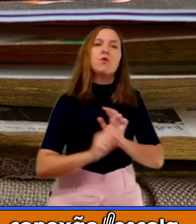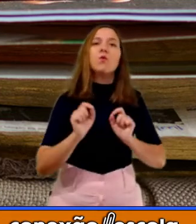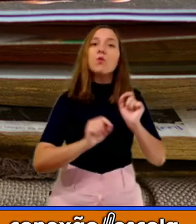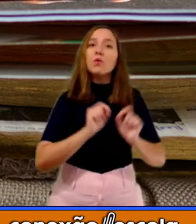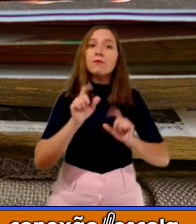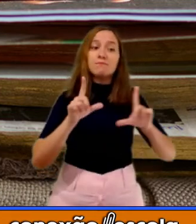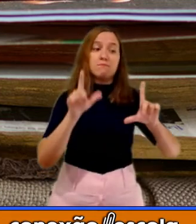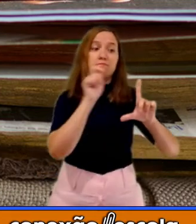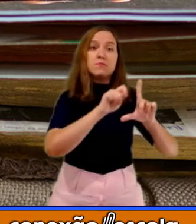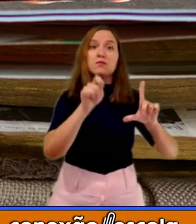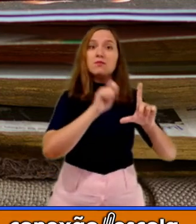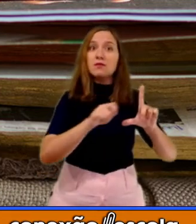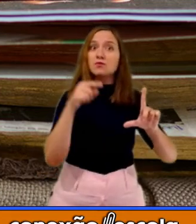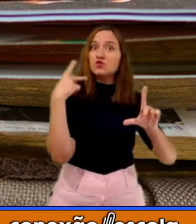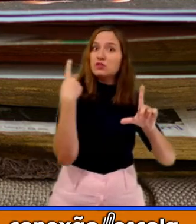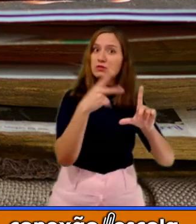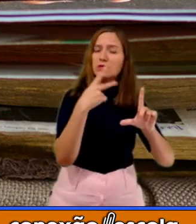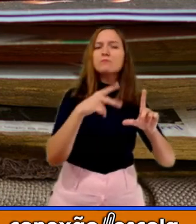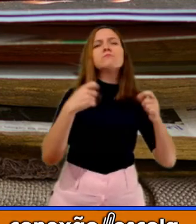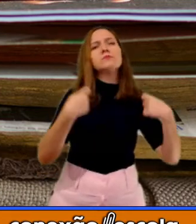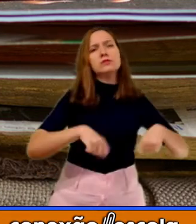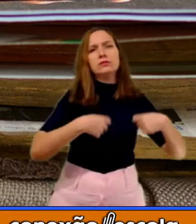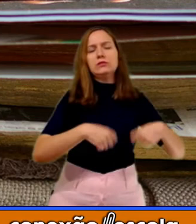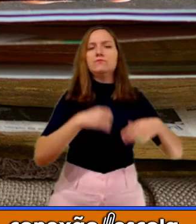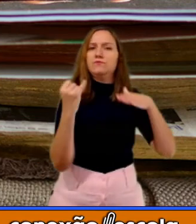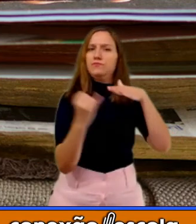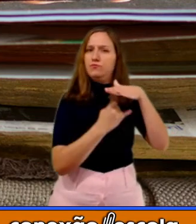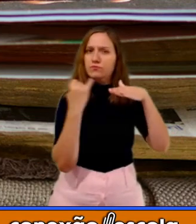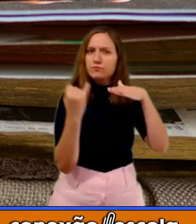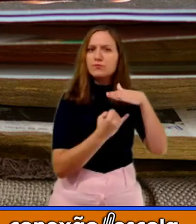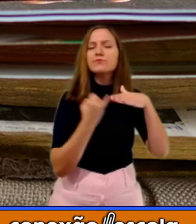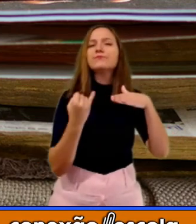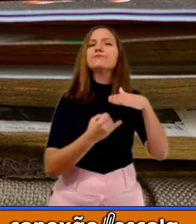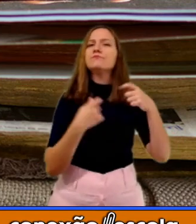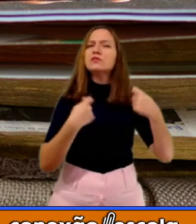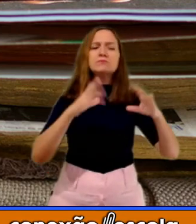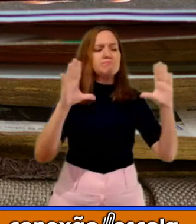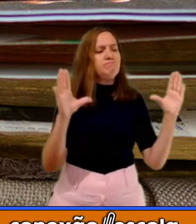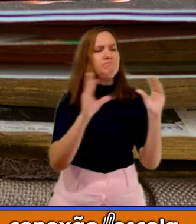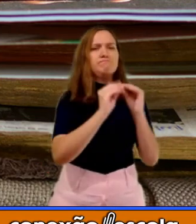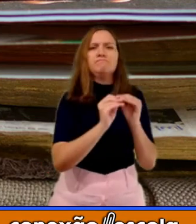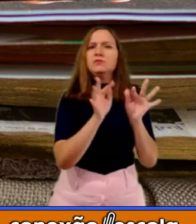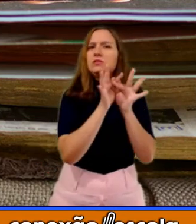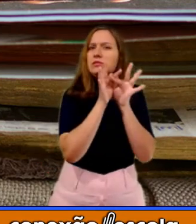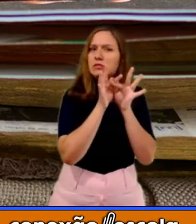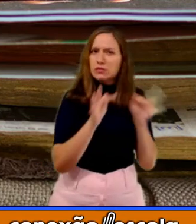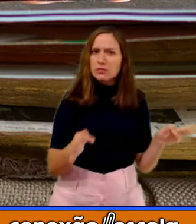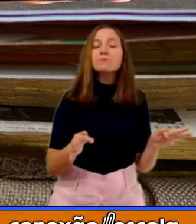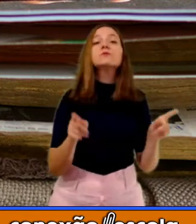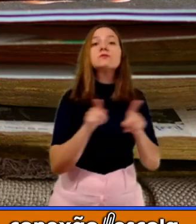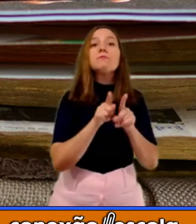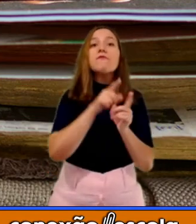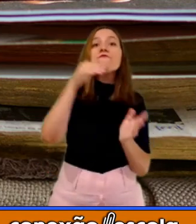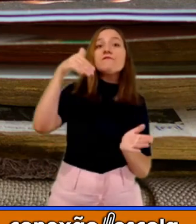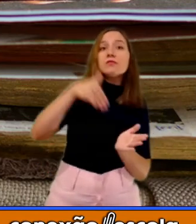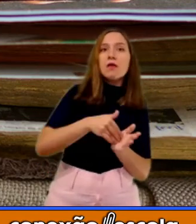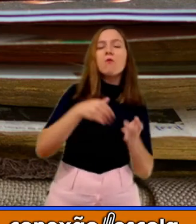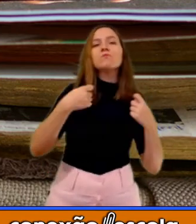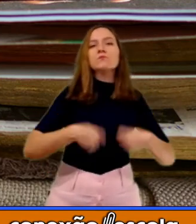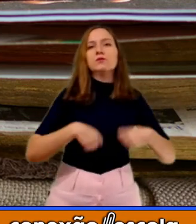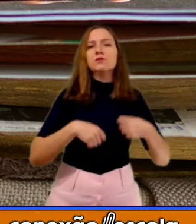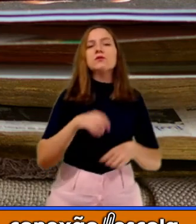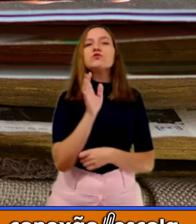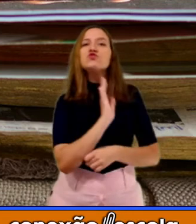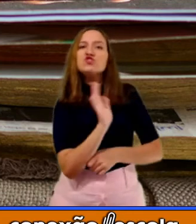ser uma estrutura informal, que ele tem que ser algo bem simples. E ao me despedir, eu tenho que usar